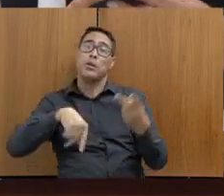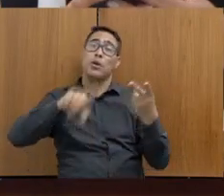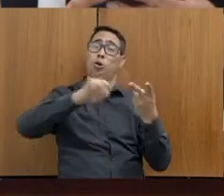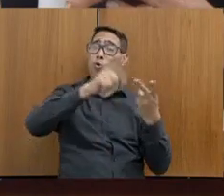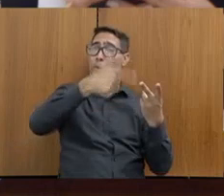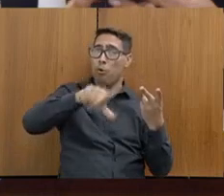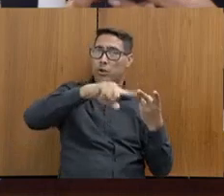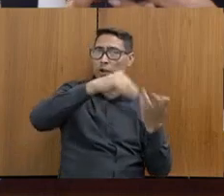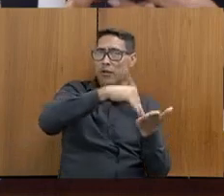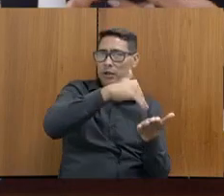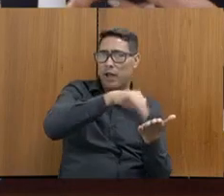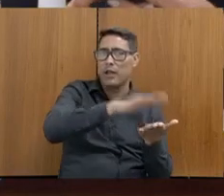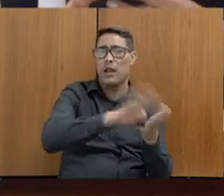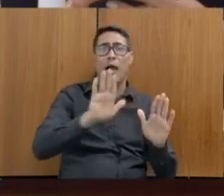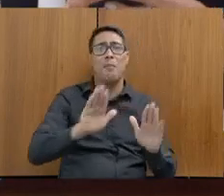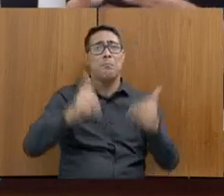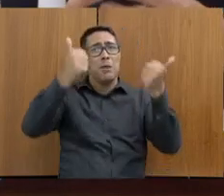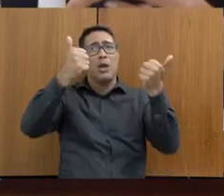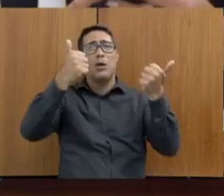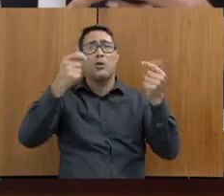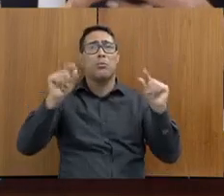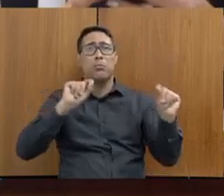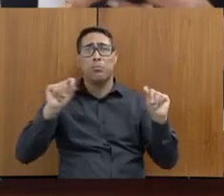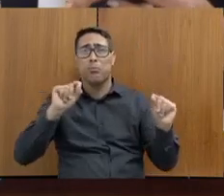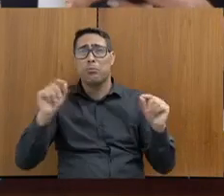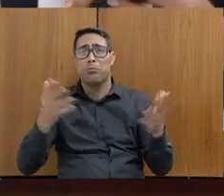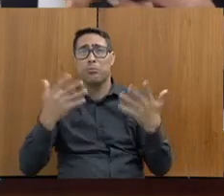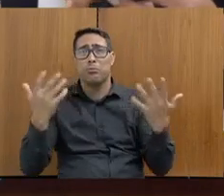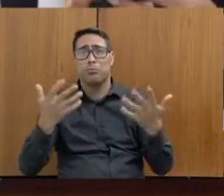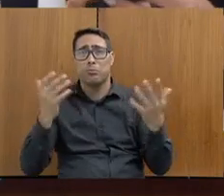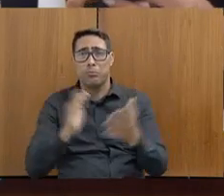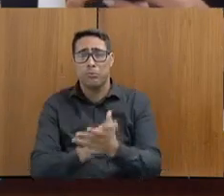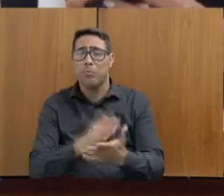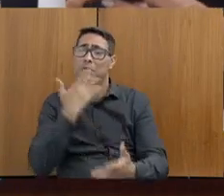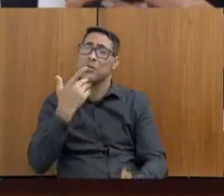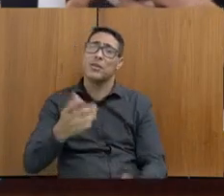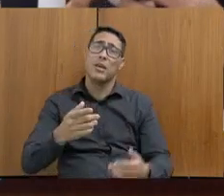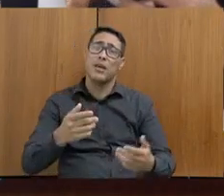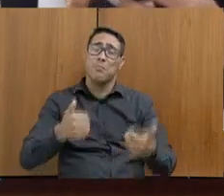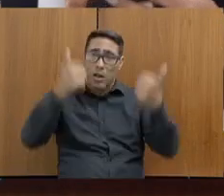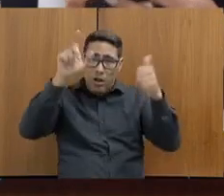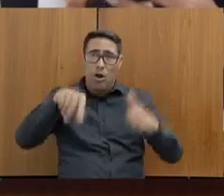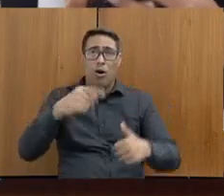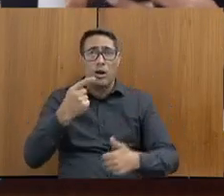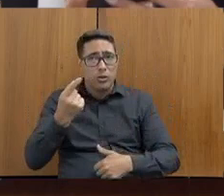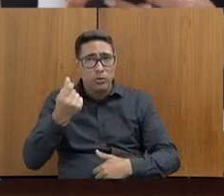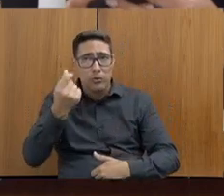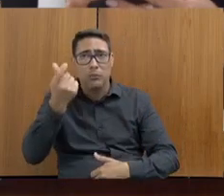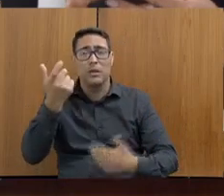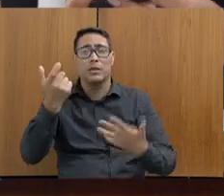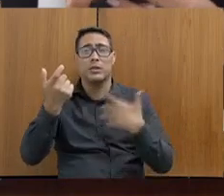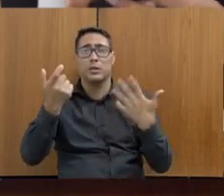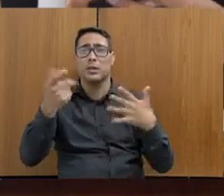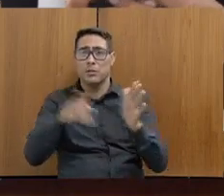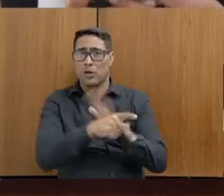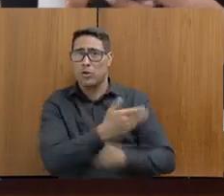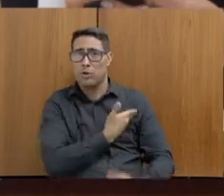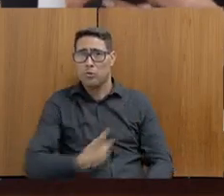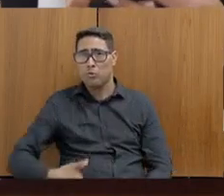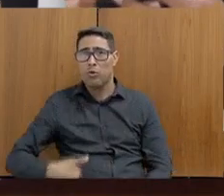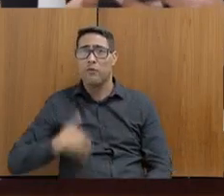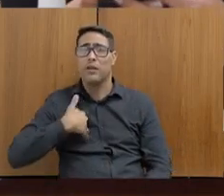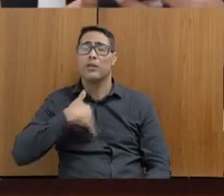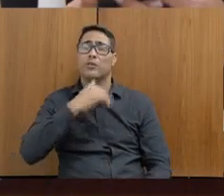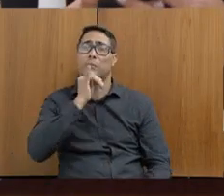Não seria viável, mais viável economicamente, digamos assim, para o governo hoje, ao